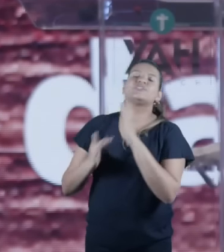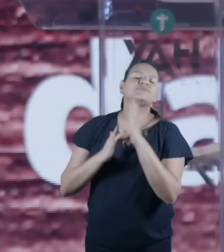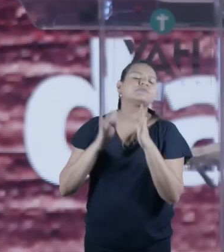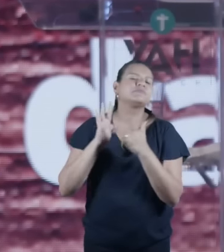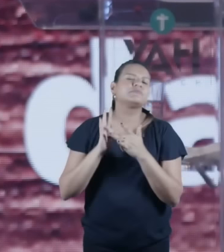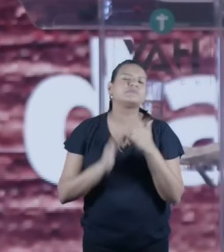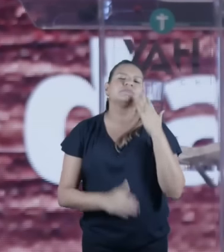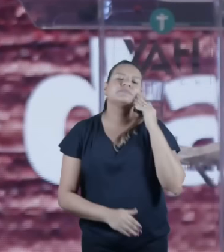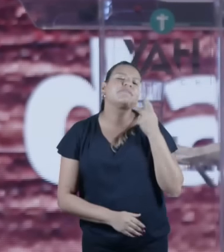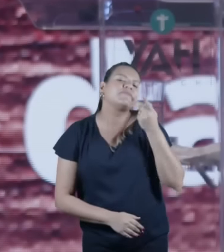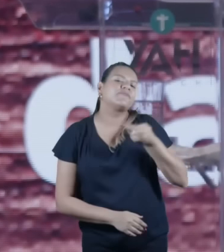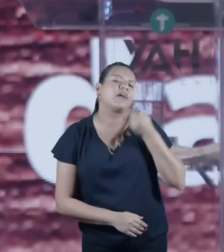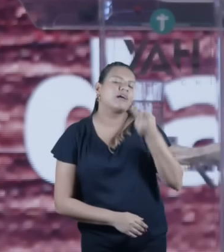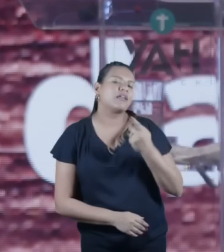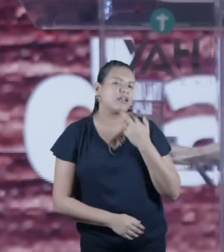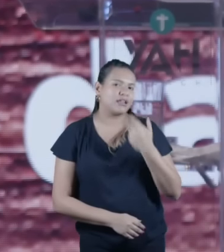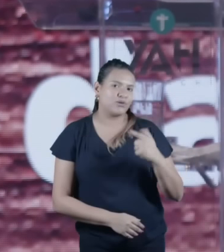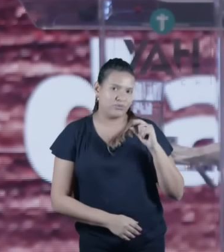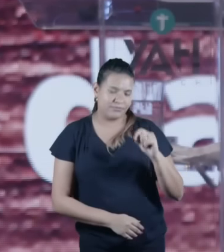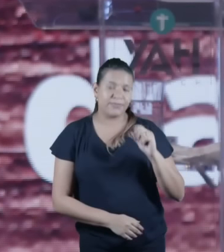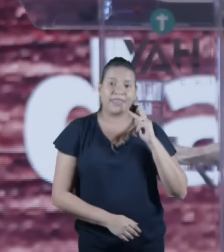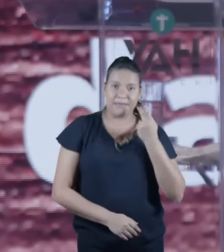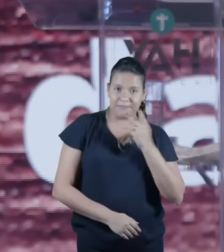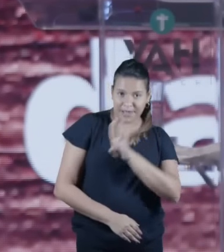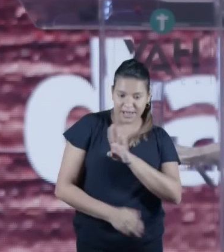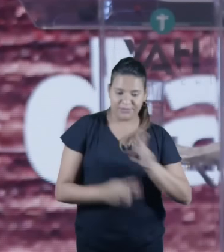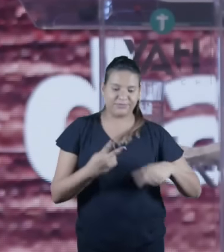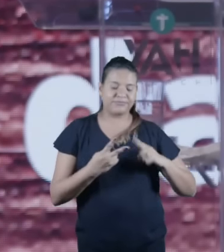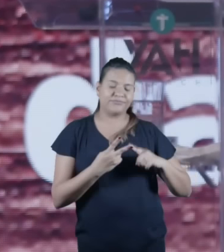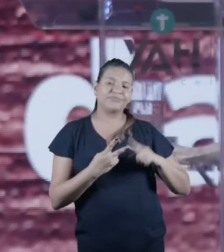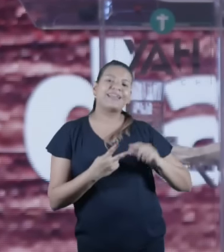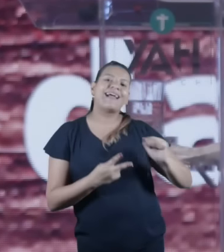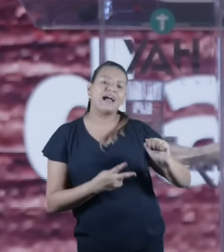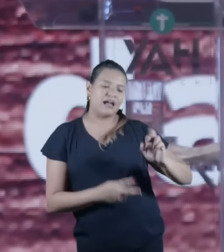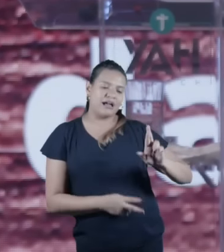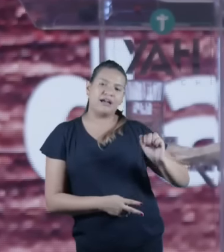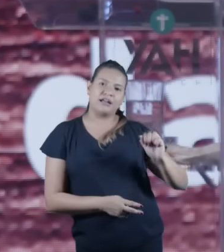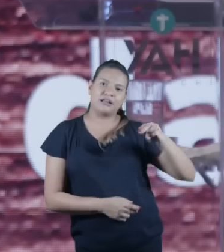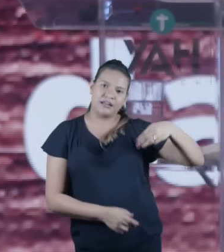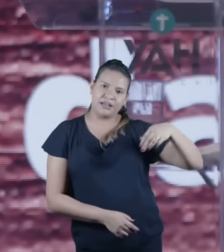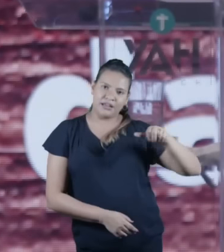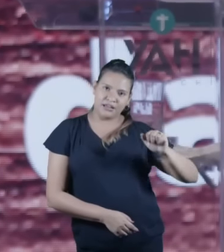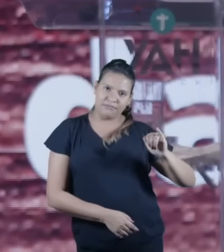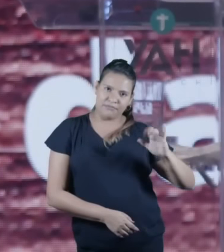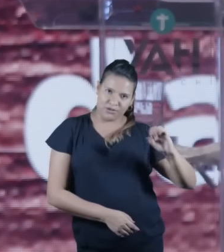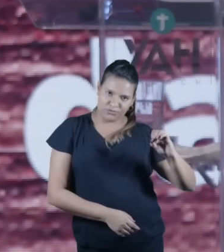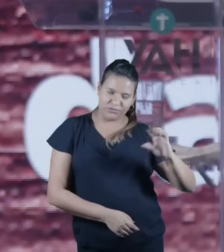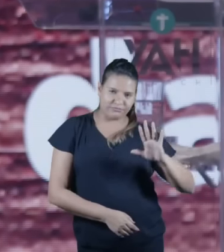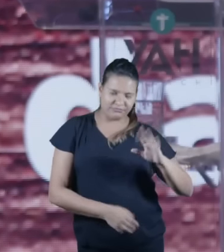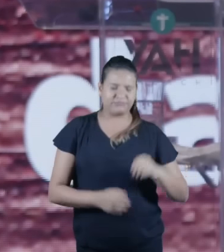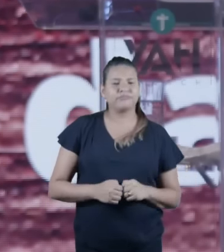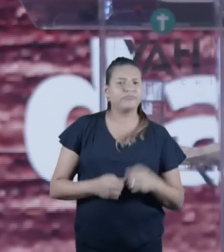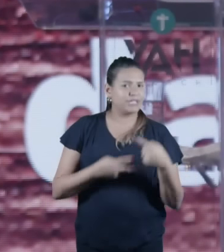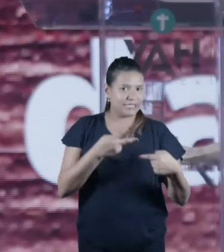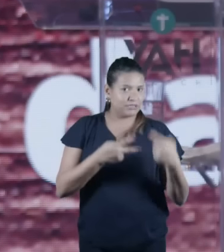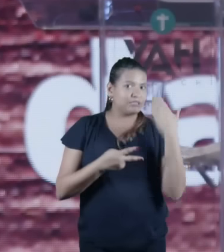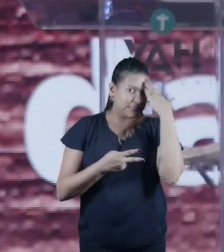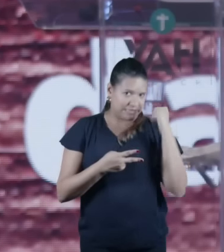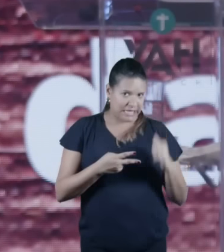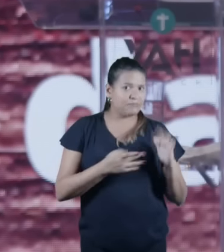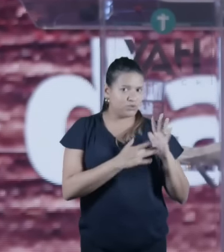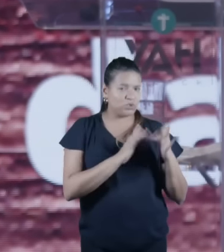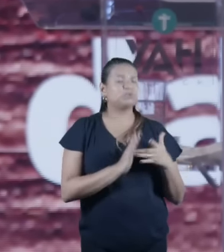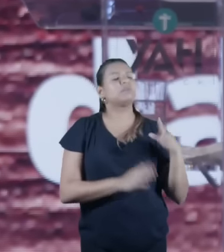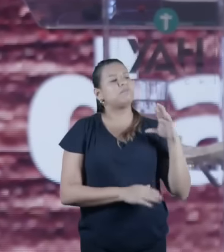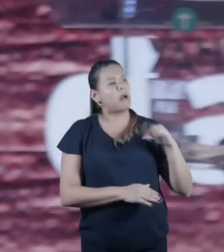hebraico e o aramaico ele era obrigado a falar hebraico por um simples motivo as escrituras quando ele ia nas